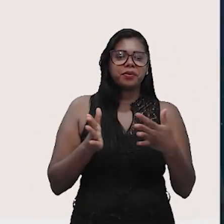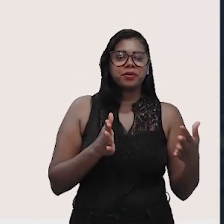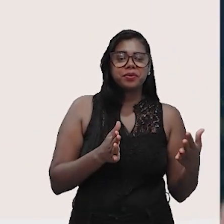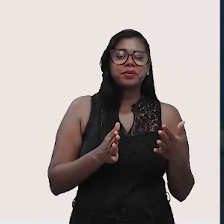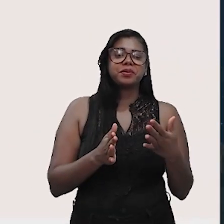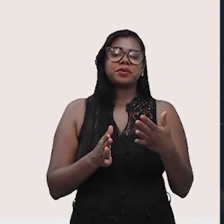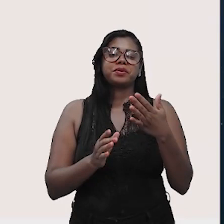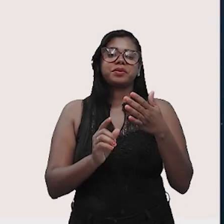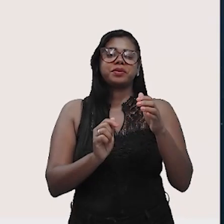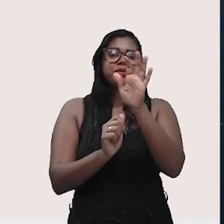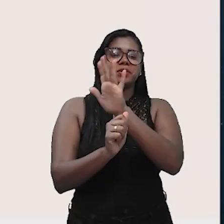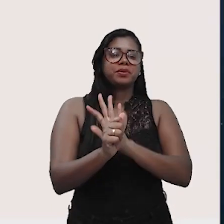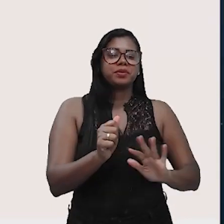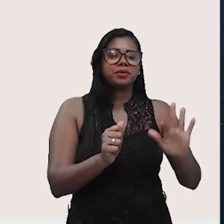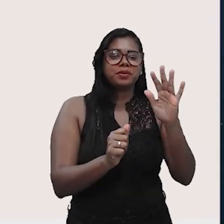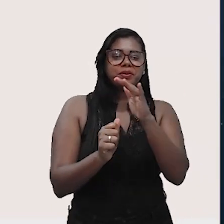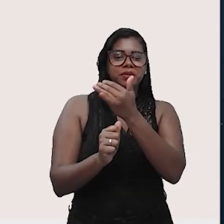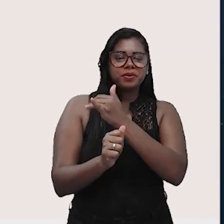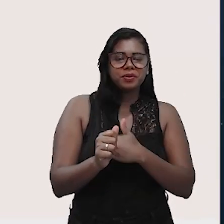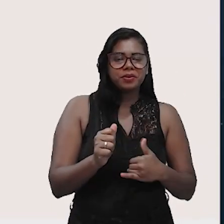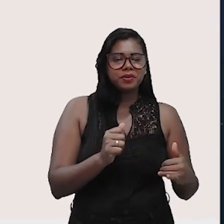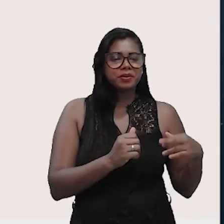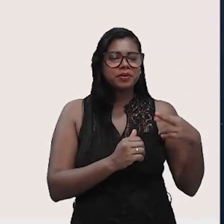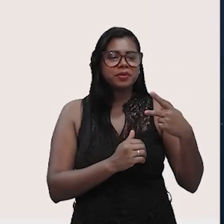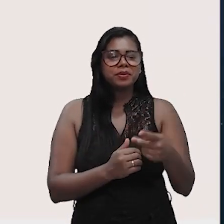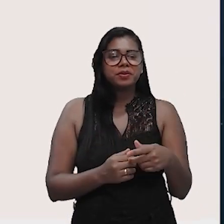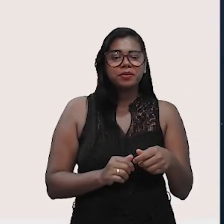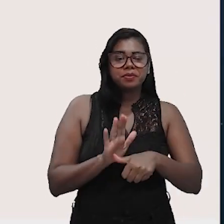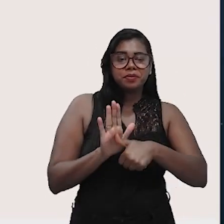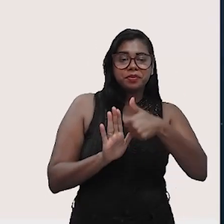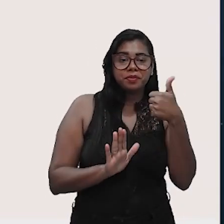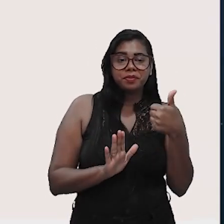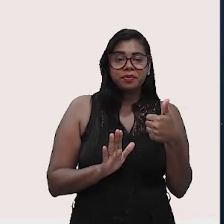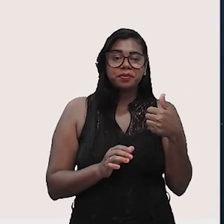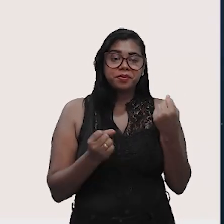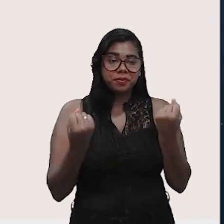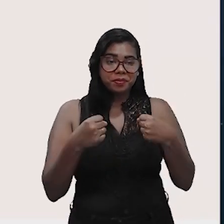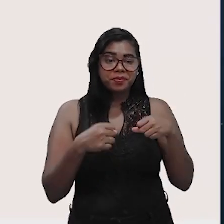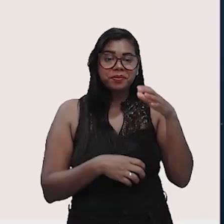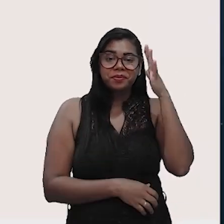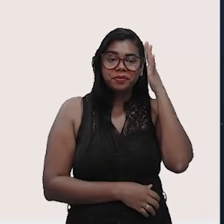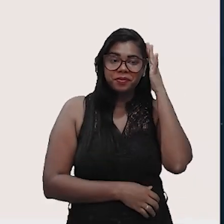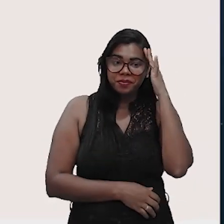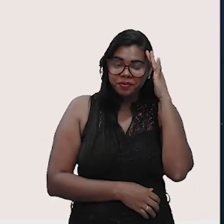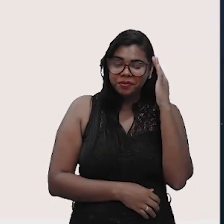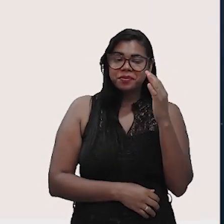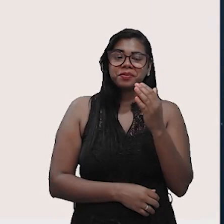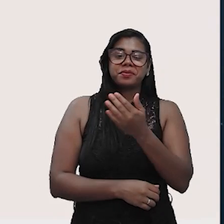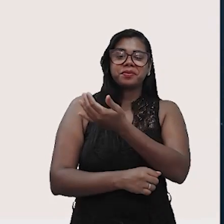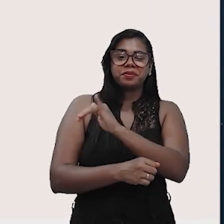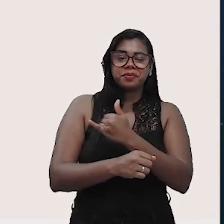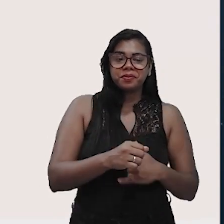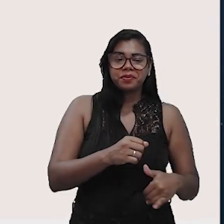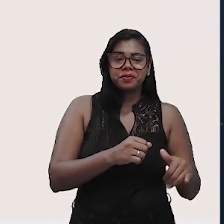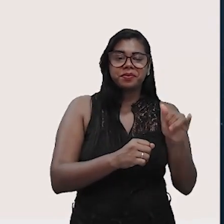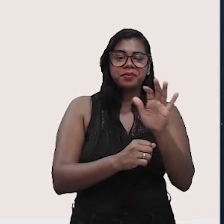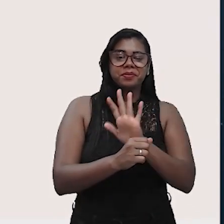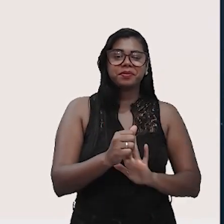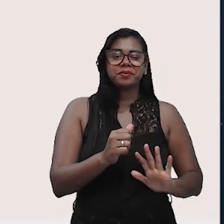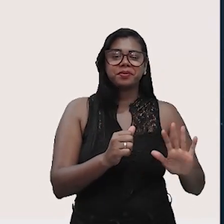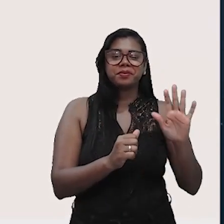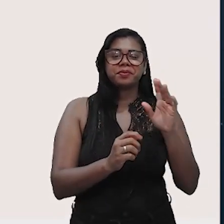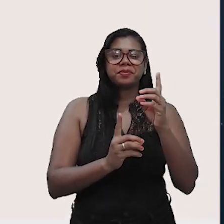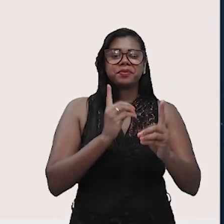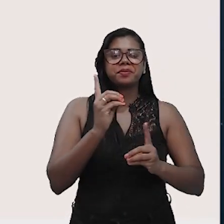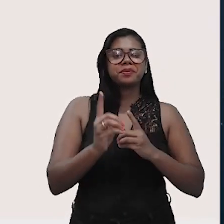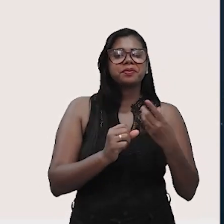procedem. Primeiramente, você precisa entender que os processos eletrodinâmicos se baseiam em que? O